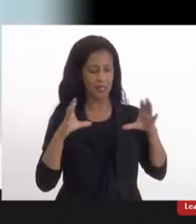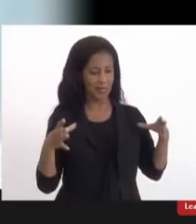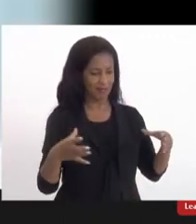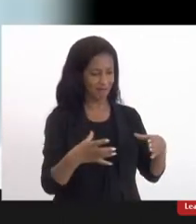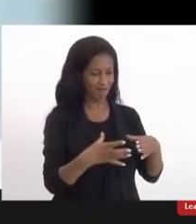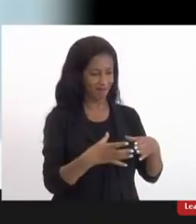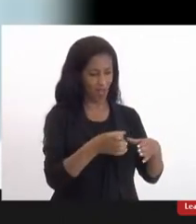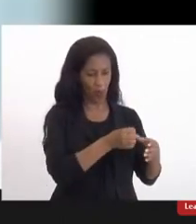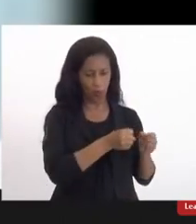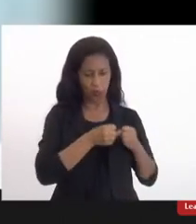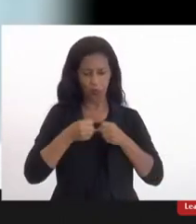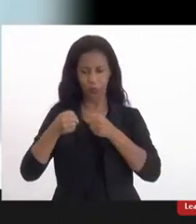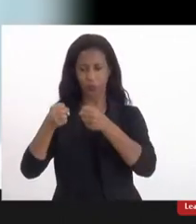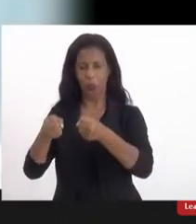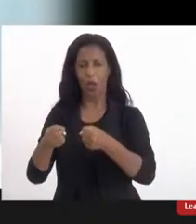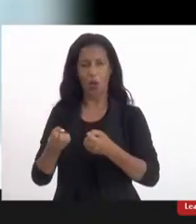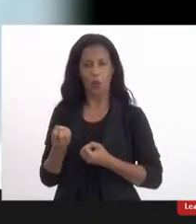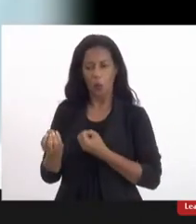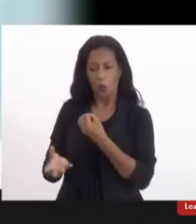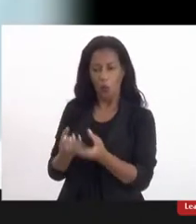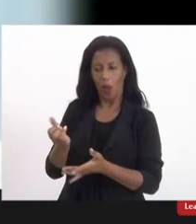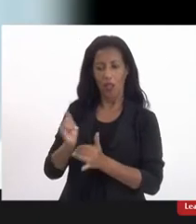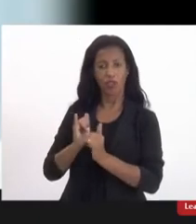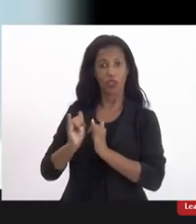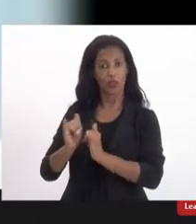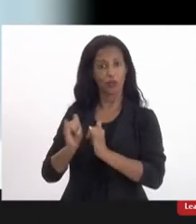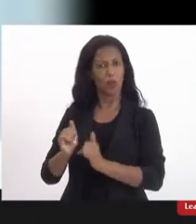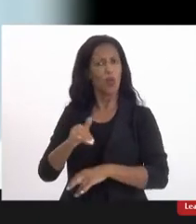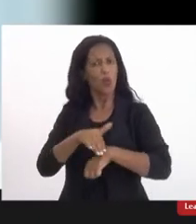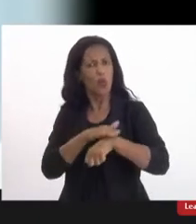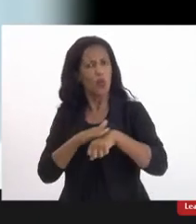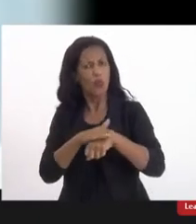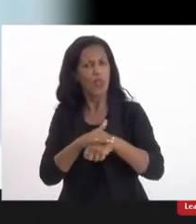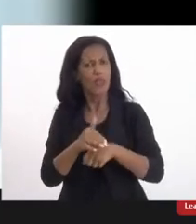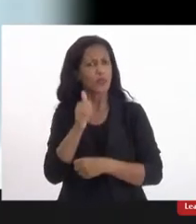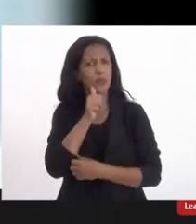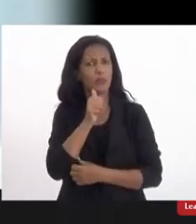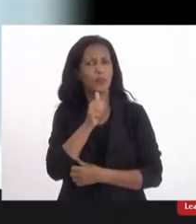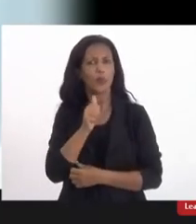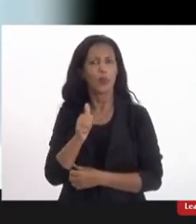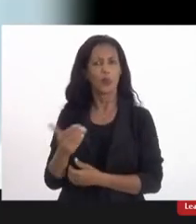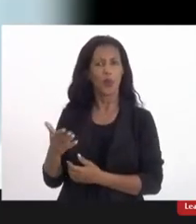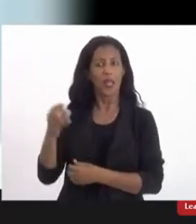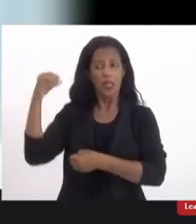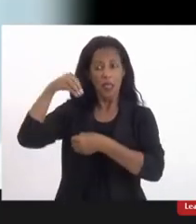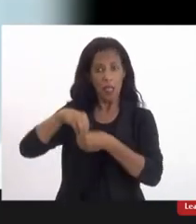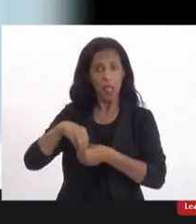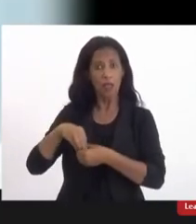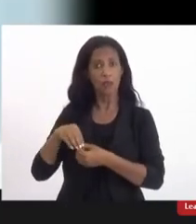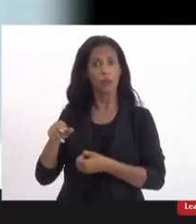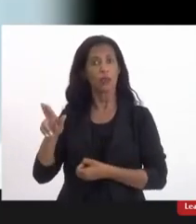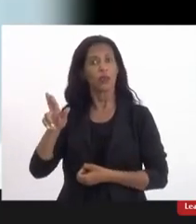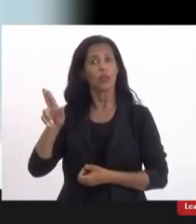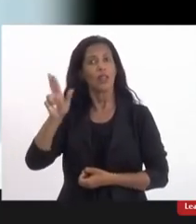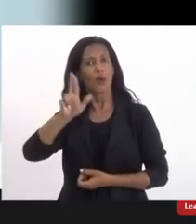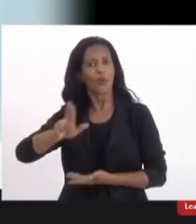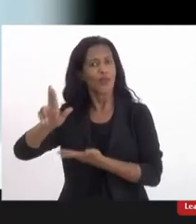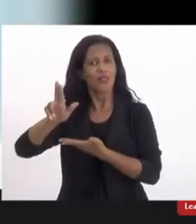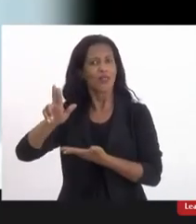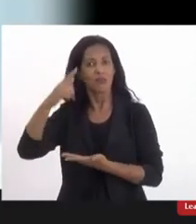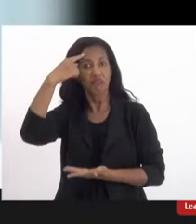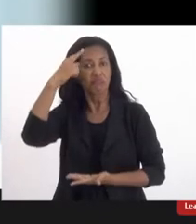o eu posso levar de informação converso com meninas e com mulheres inclusive dentro da própria universidade que não tem gente noção